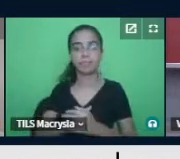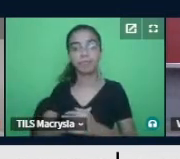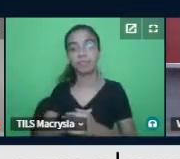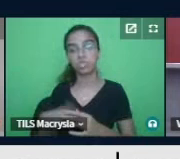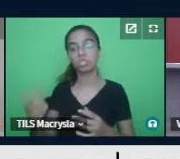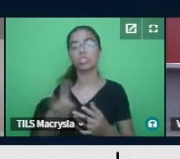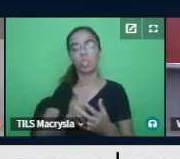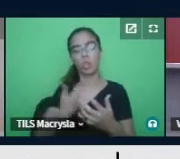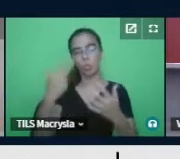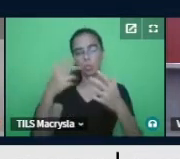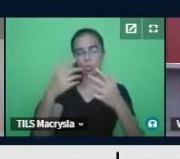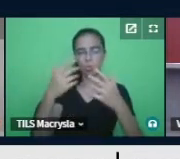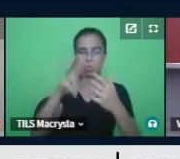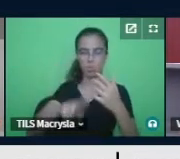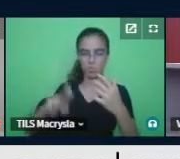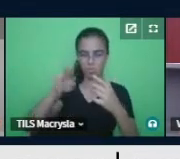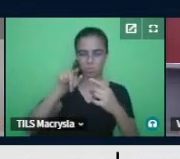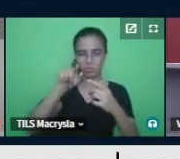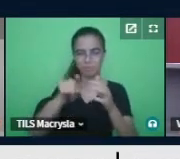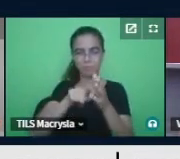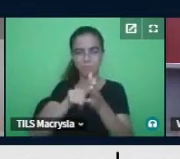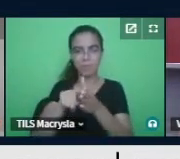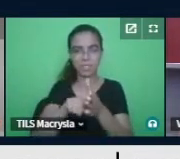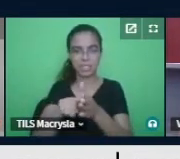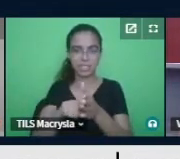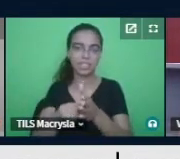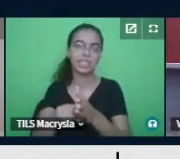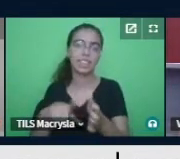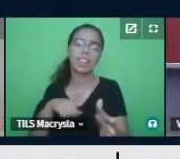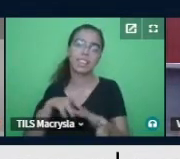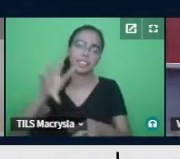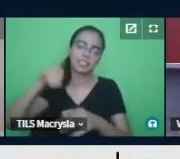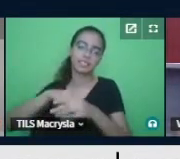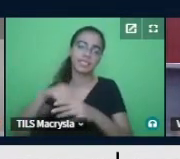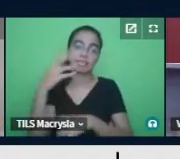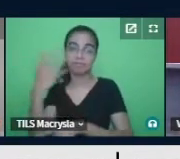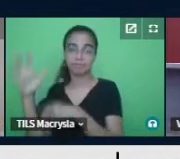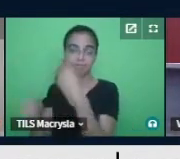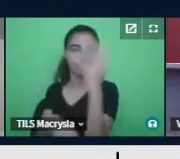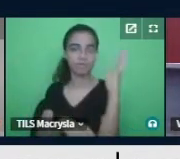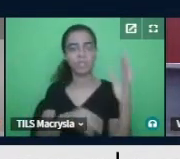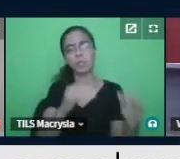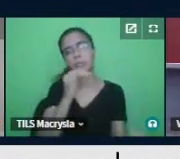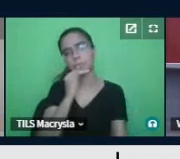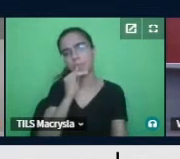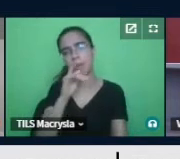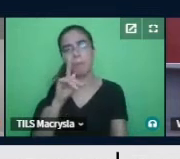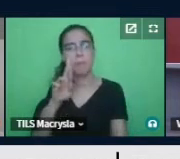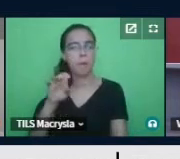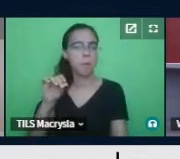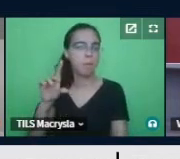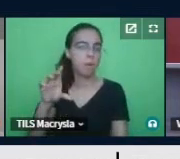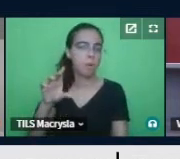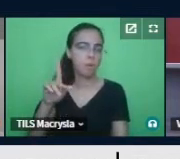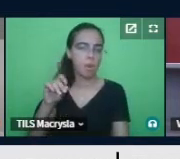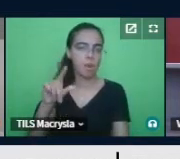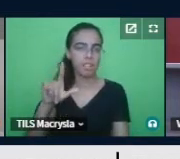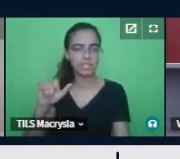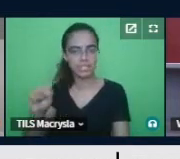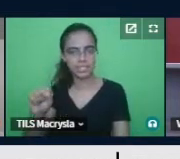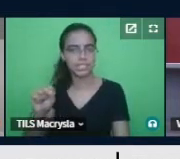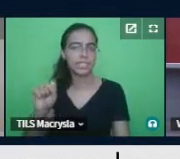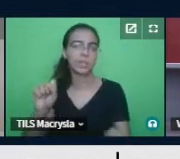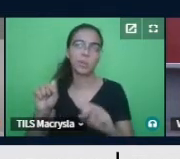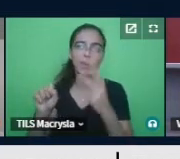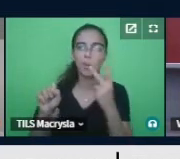em constante interação. Há exemplos de fractais na natureza, por exemplo, brócolis, quando você corta, as folhas